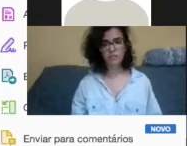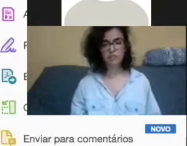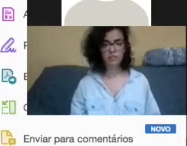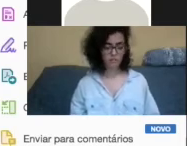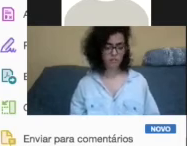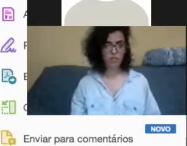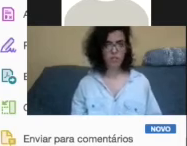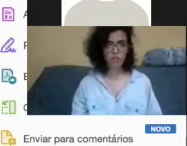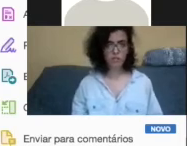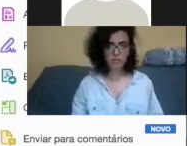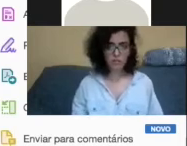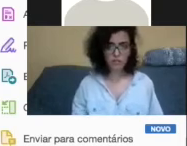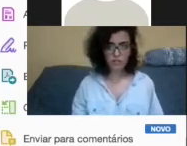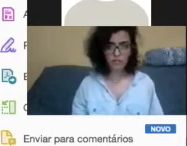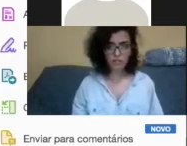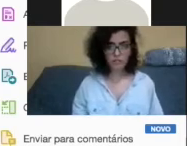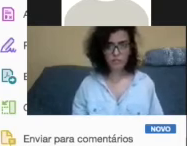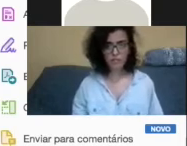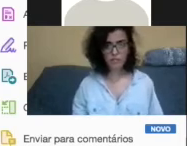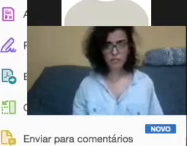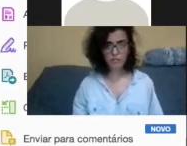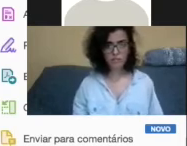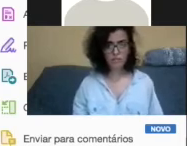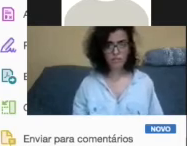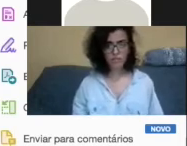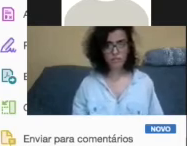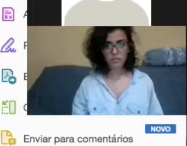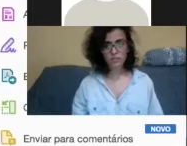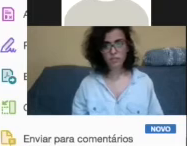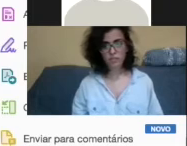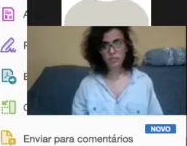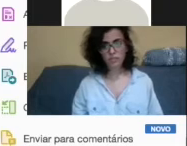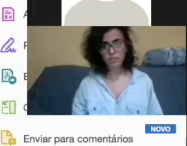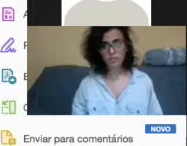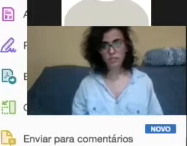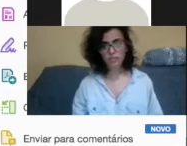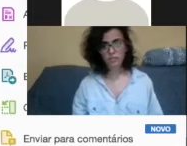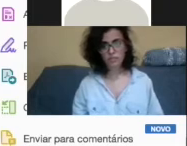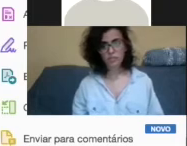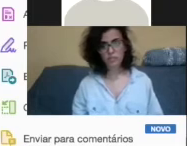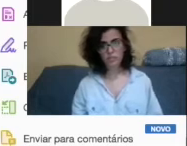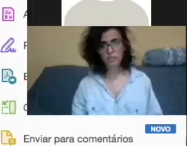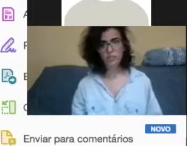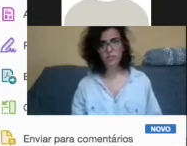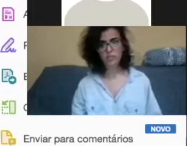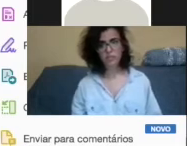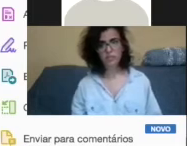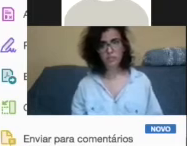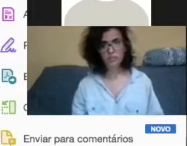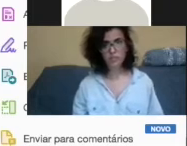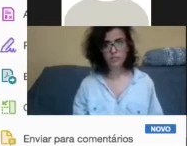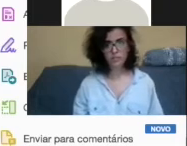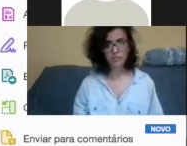né? Aqui tem algumas informações de técnicas que a gente precisa ter, e aí uma